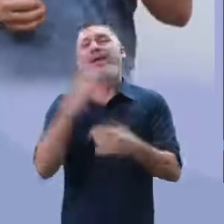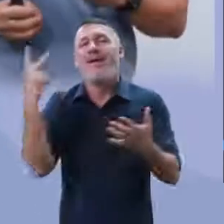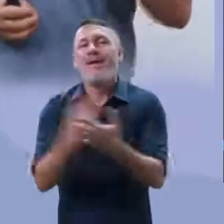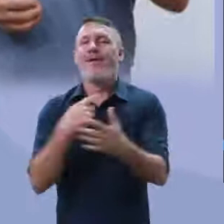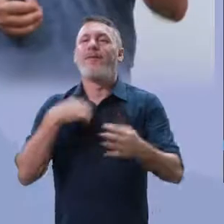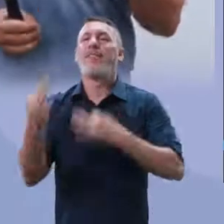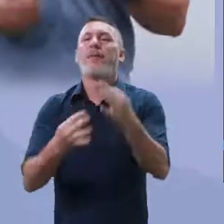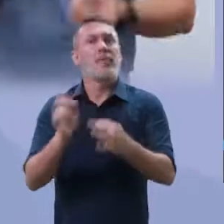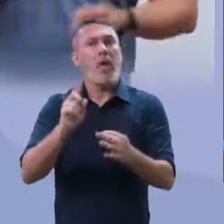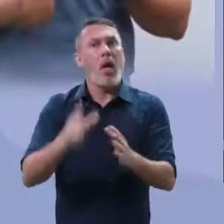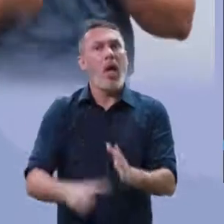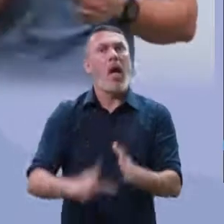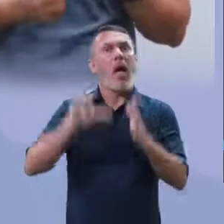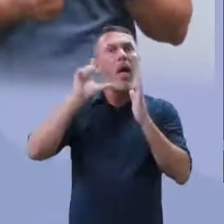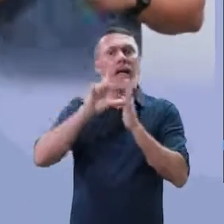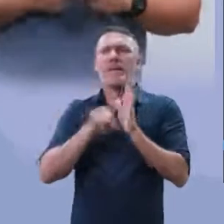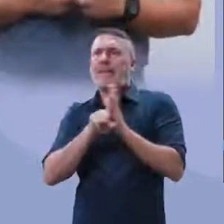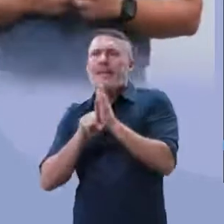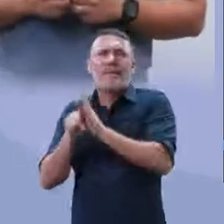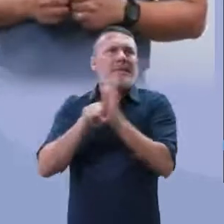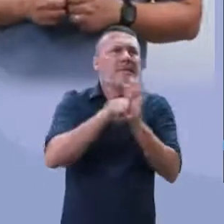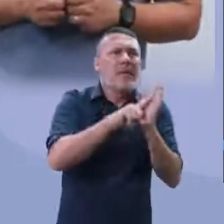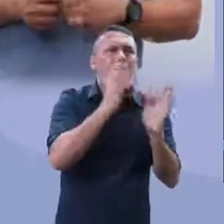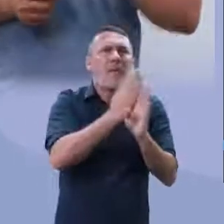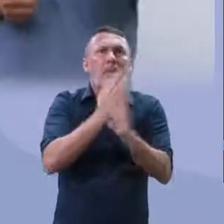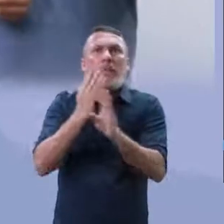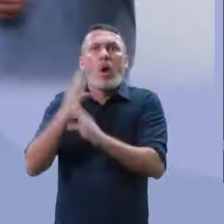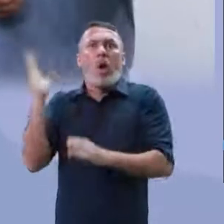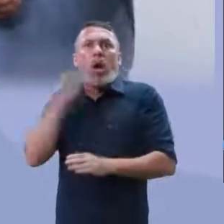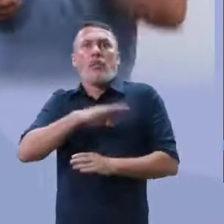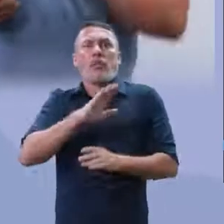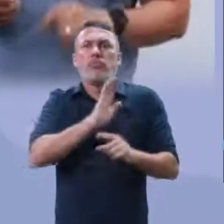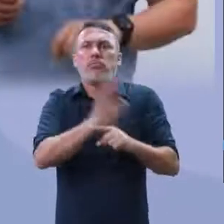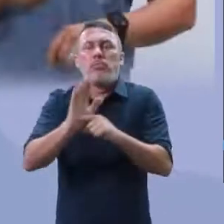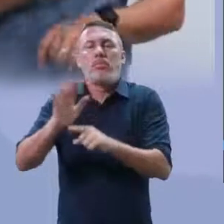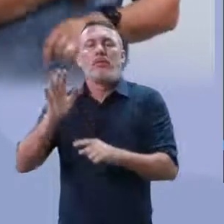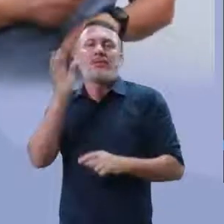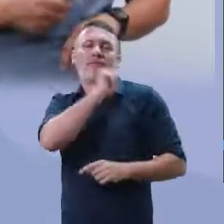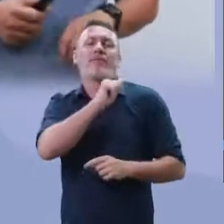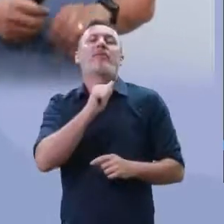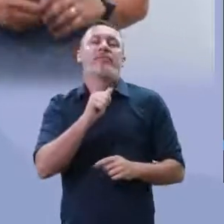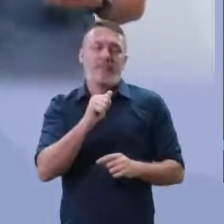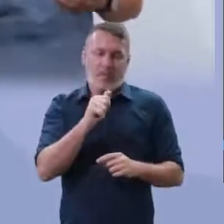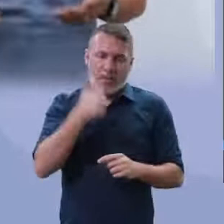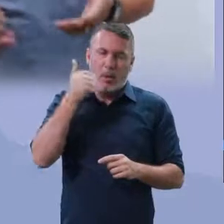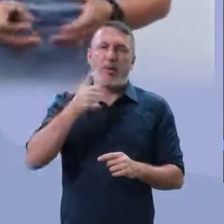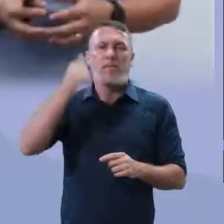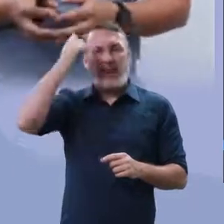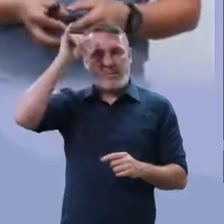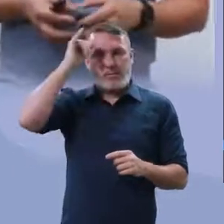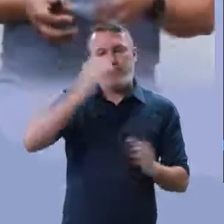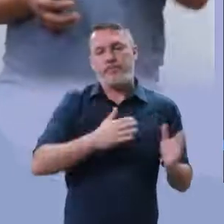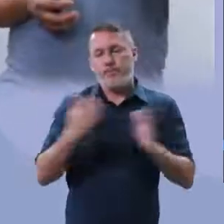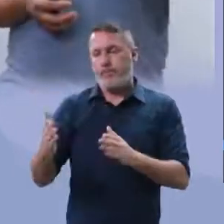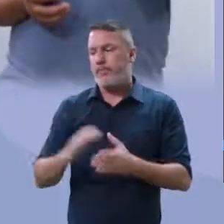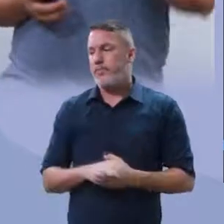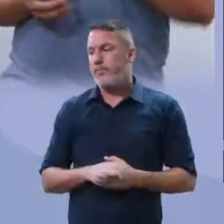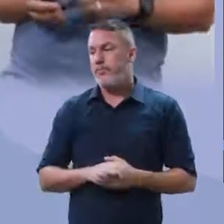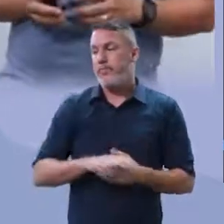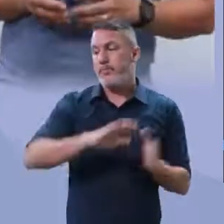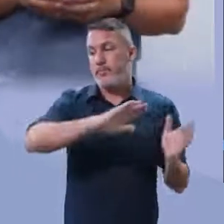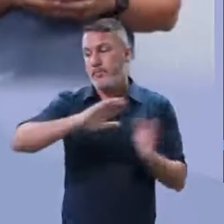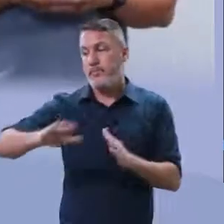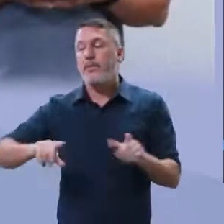preocupado com os problemas futuros. então vamos começar a trabalhar com a população. O Oswaldo Cruz trabalhava isso perfeitamente. Um outro aspecto que nós já